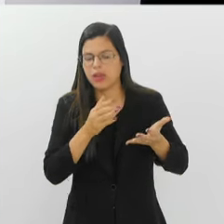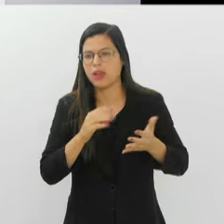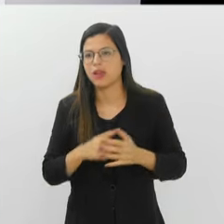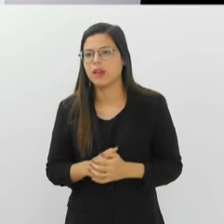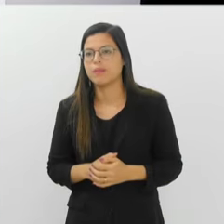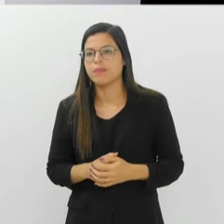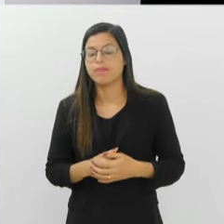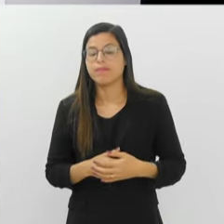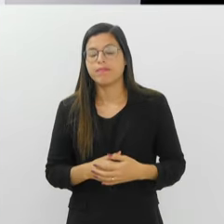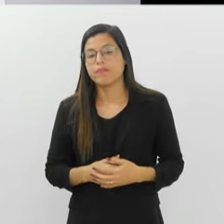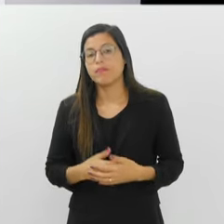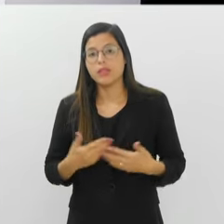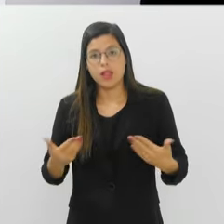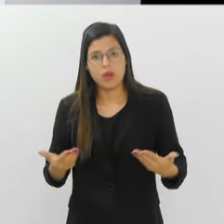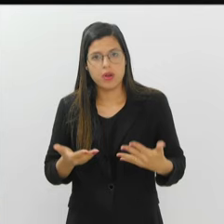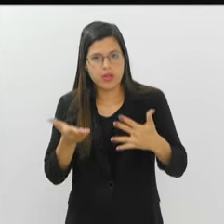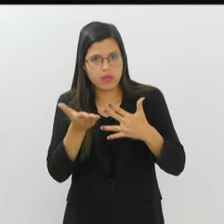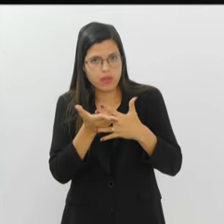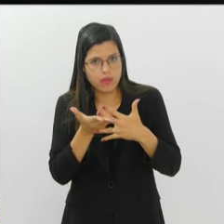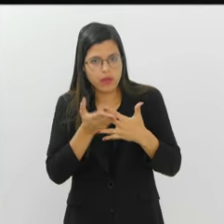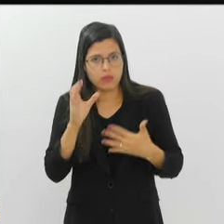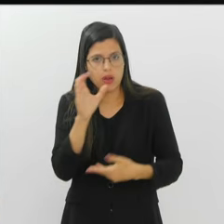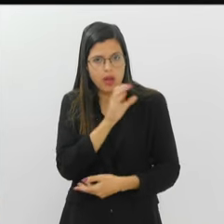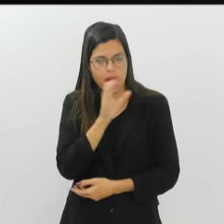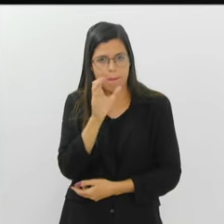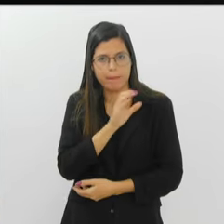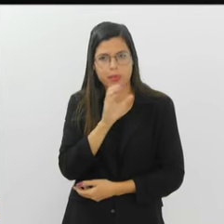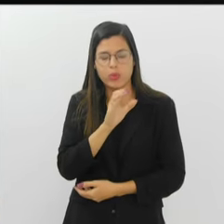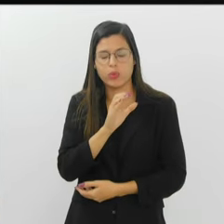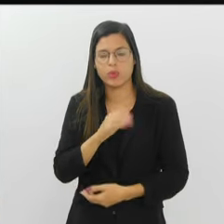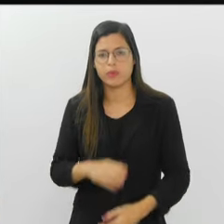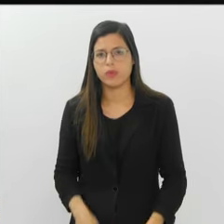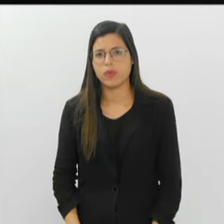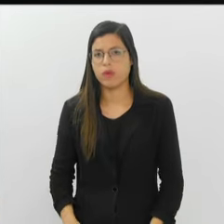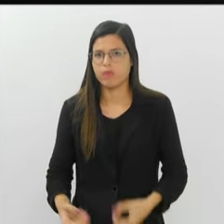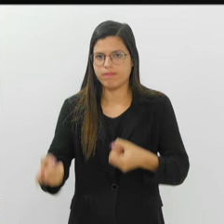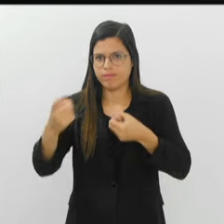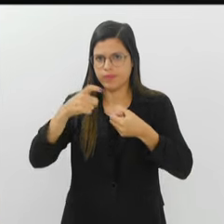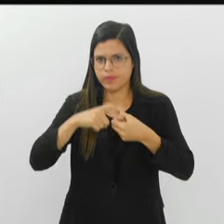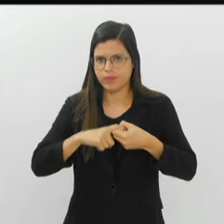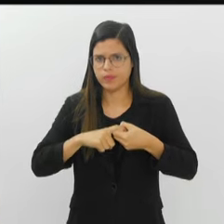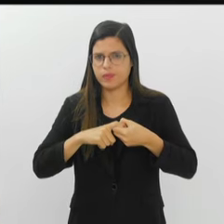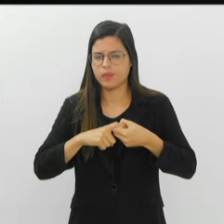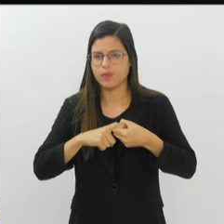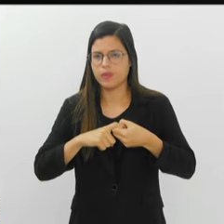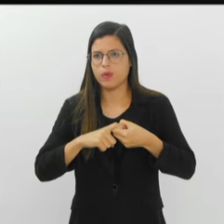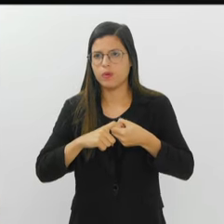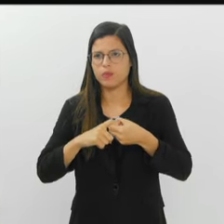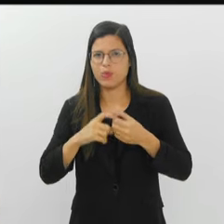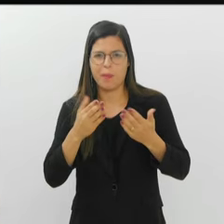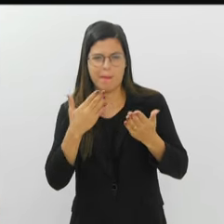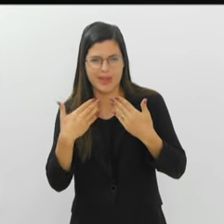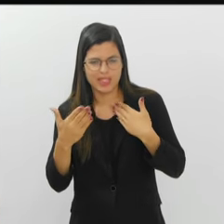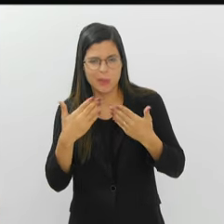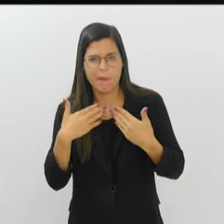leitura. Ou seja, a vai partir agora para um rápido intervalo e eu volto já com